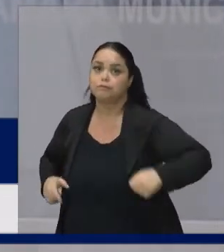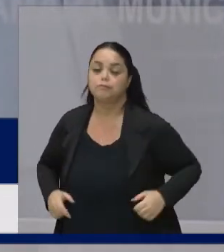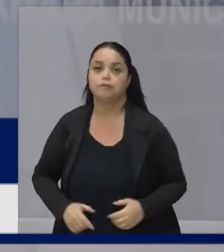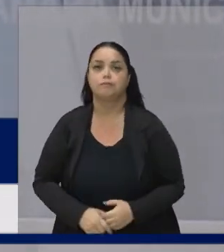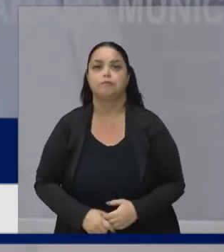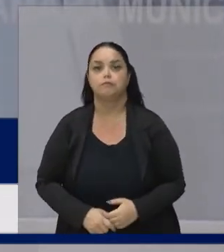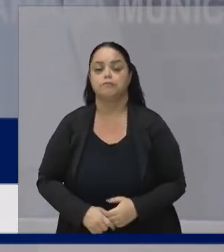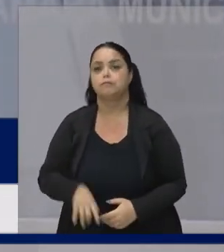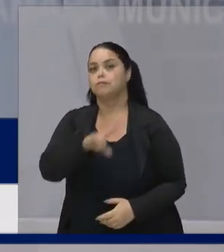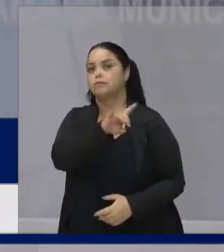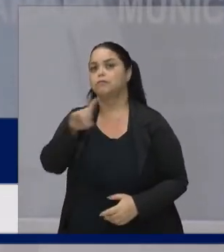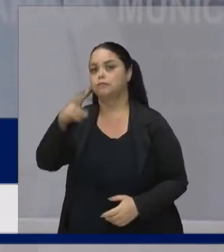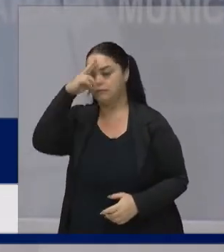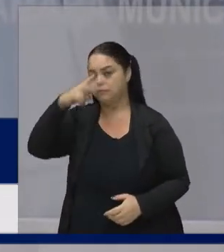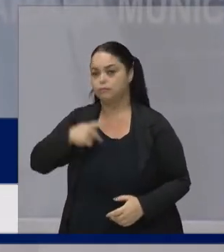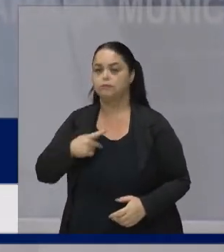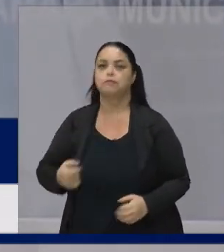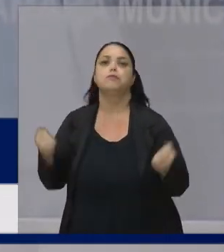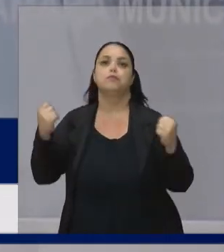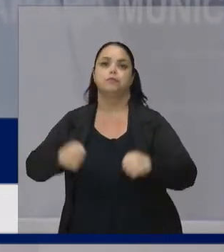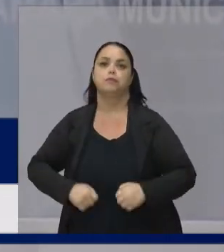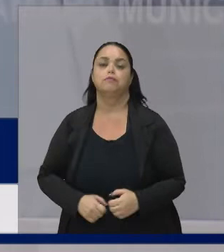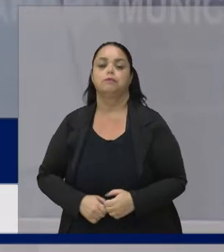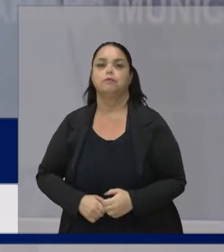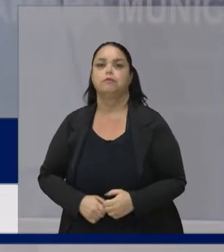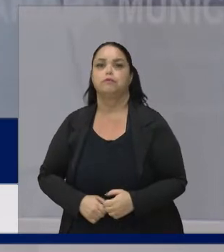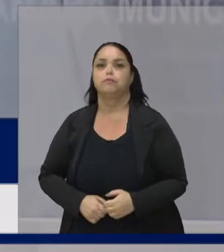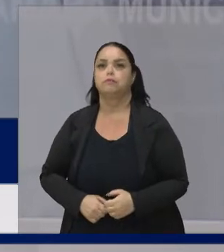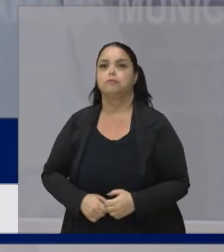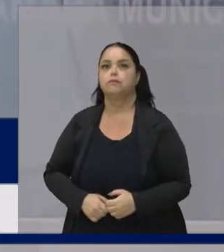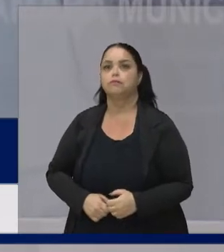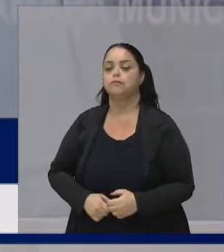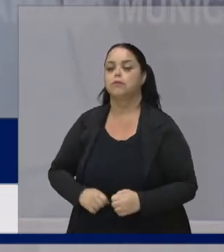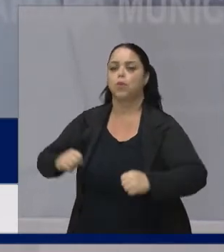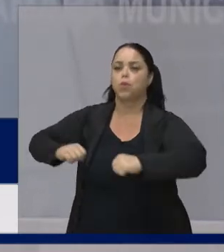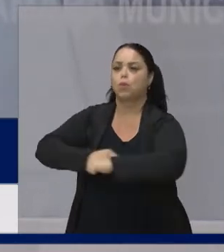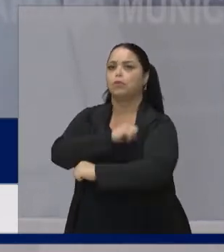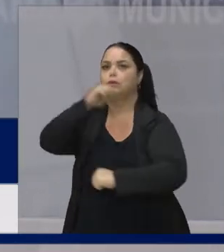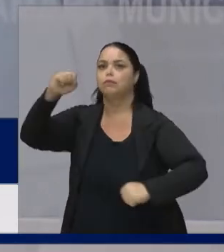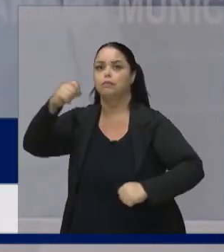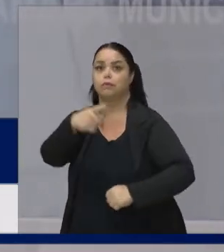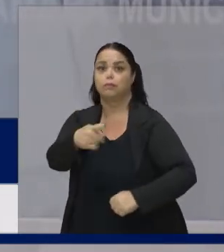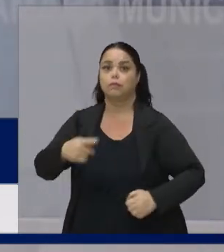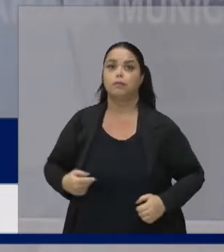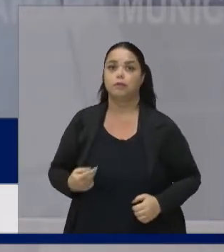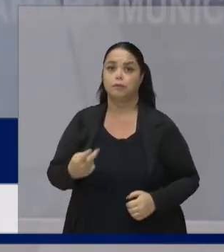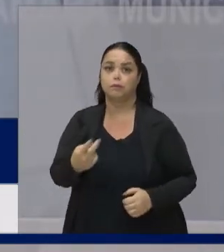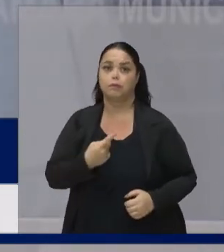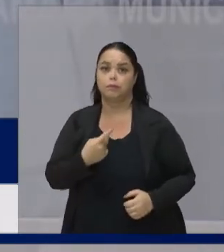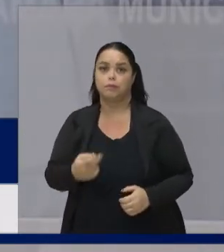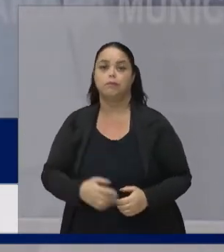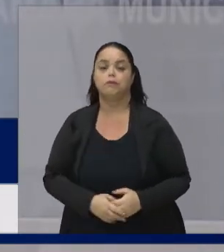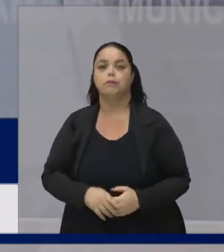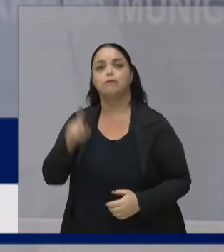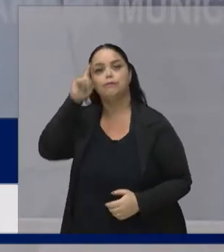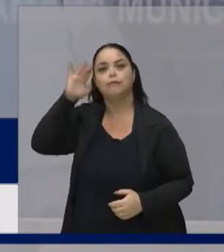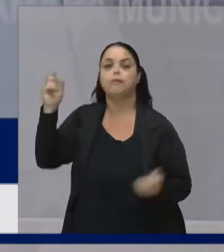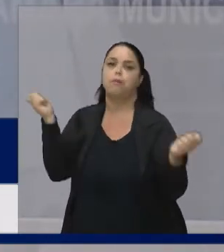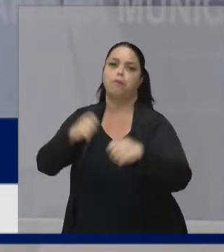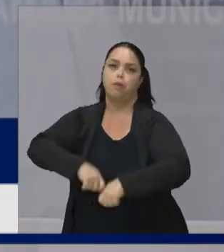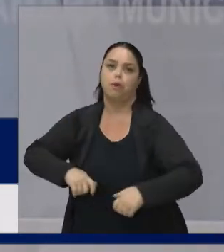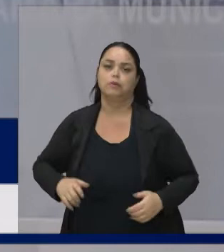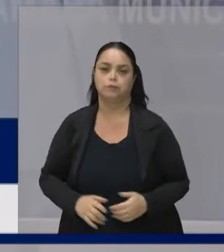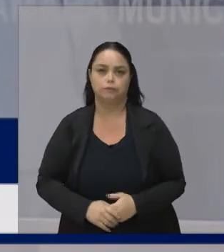Depende de cada um De nós Tão certo Como a luz De cada amanhecer O teu O meu O nosso sonho Ele é possível